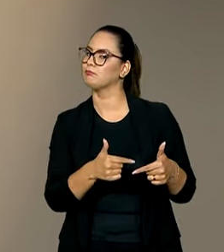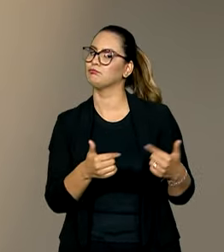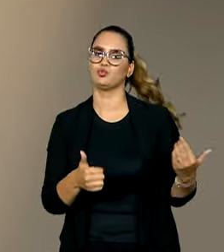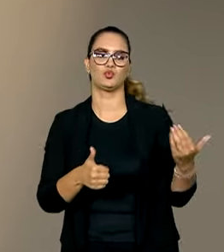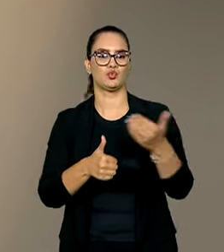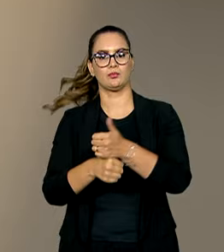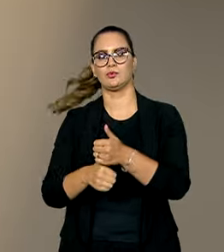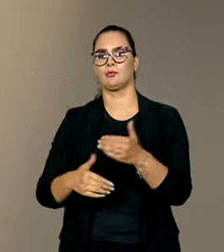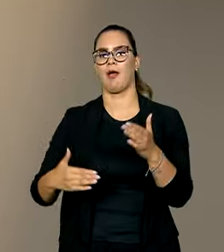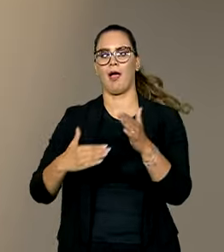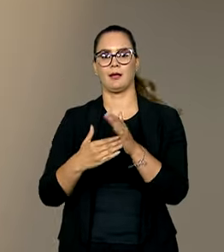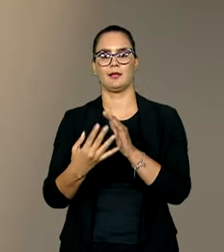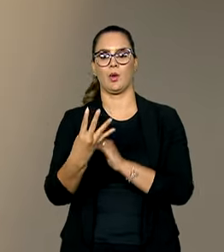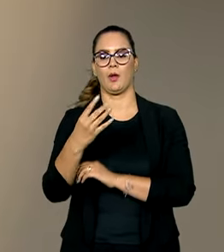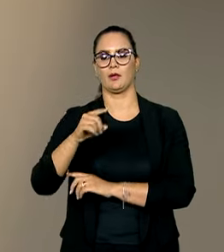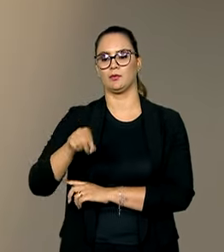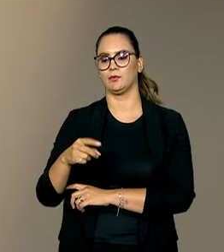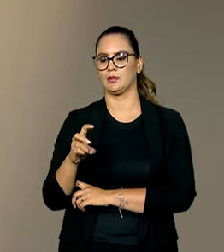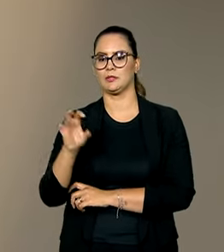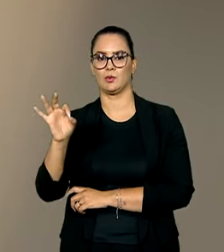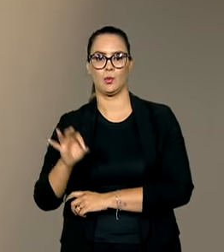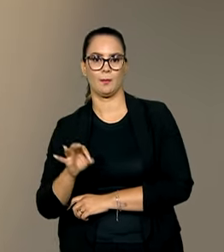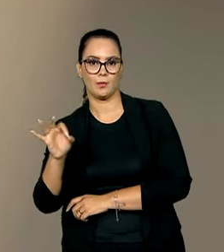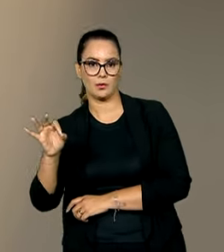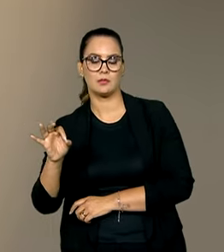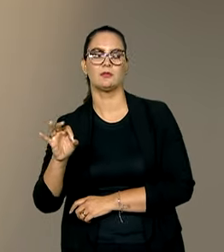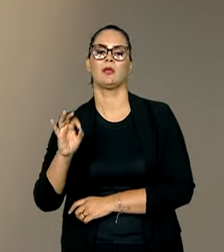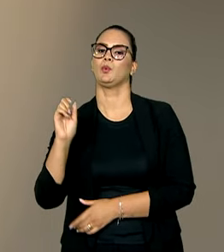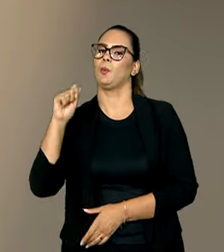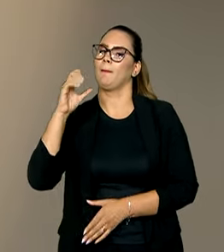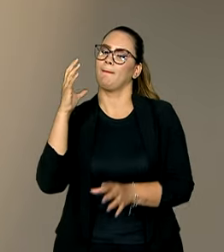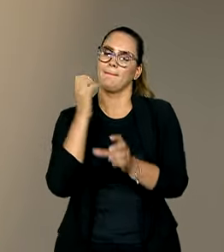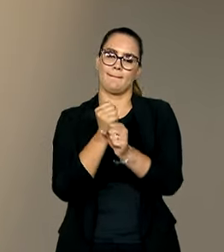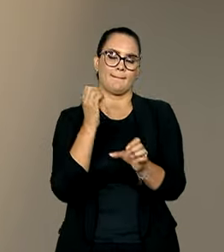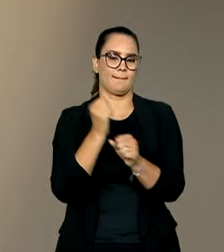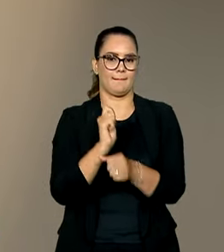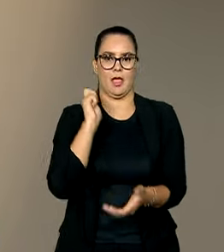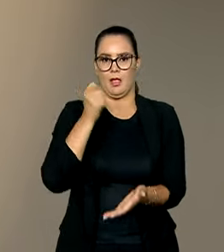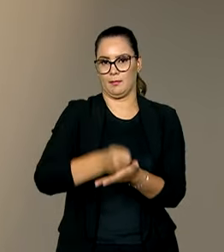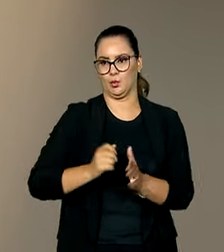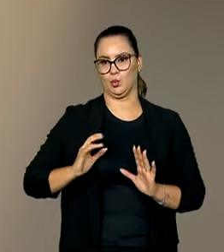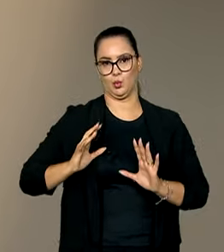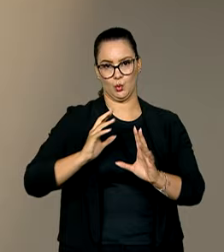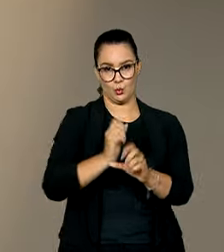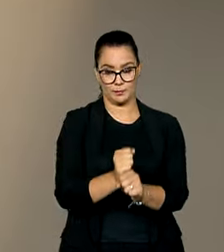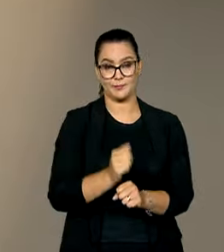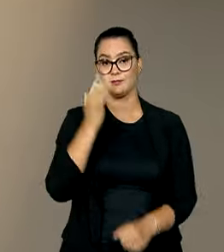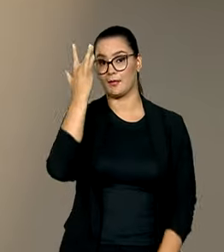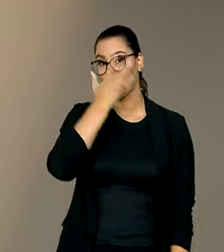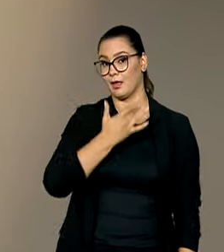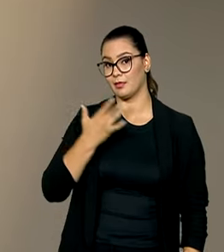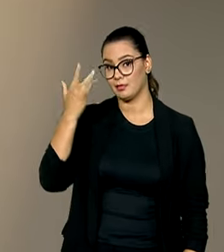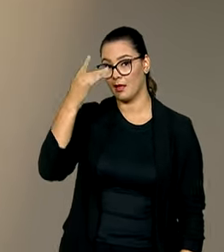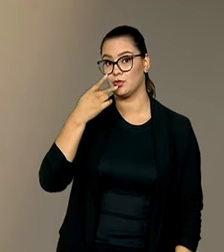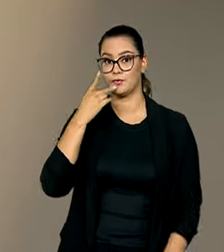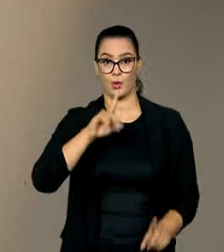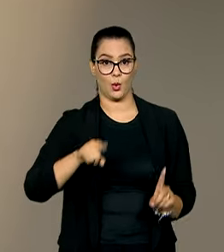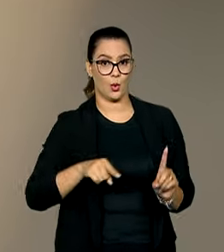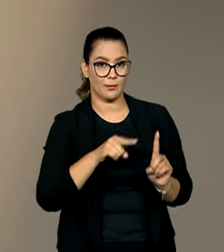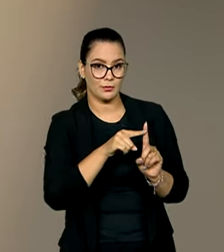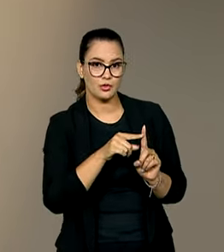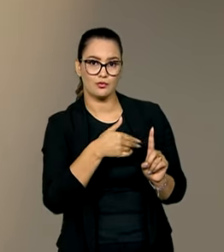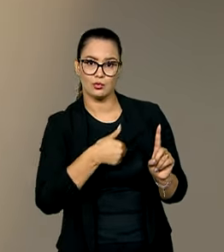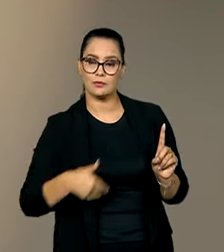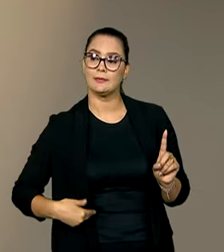alíquota de até 4,5% sobre a folha total de funcionários. Segundo Fernando Haddad, a meta do governo é